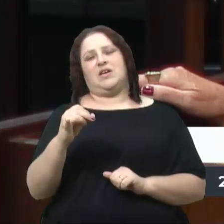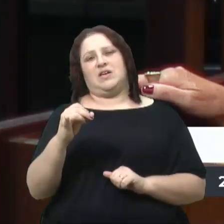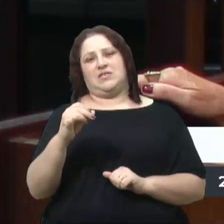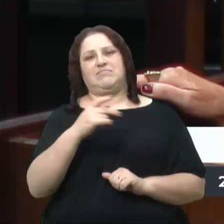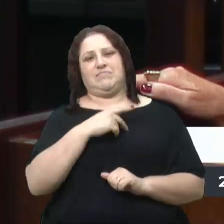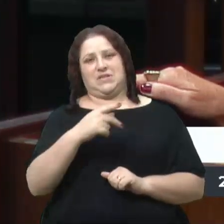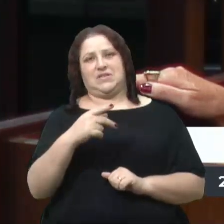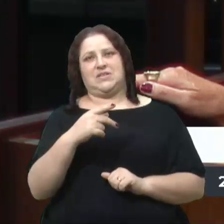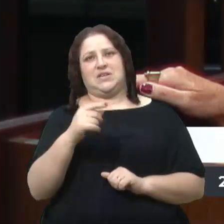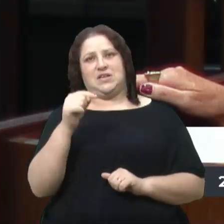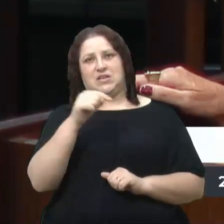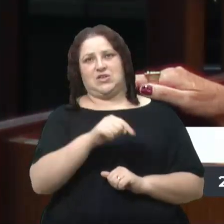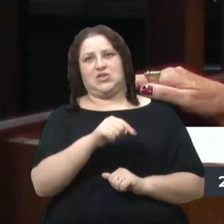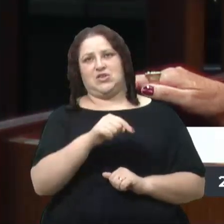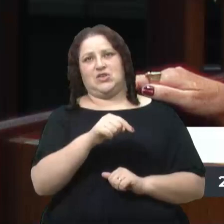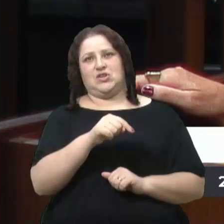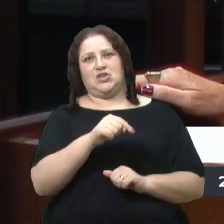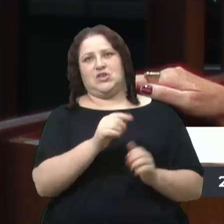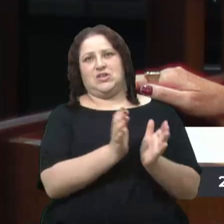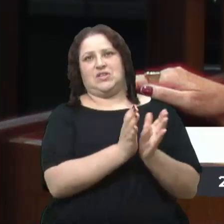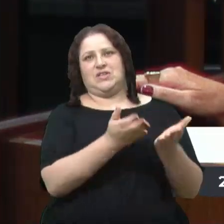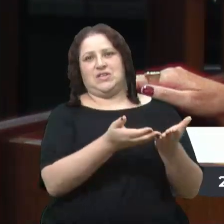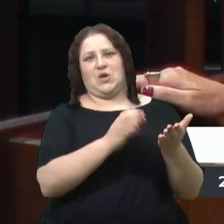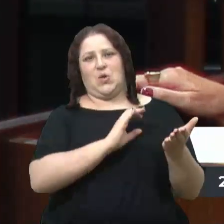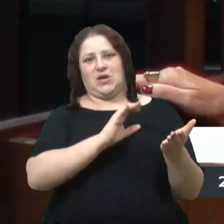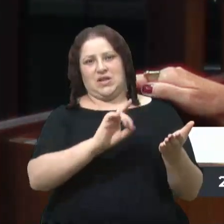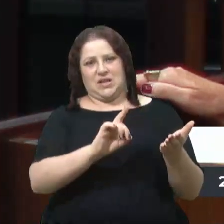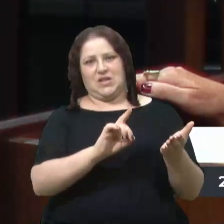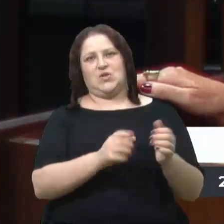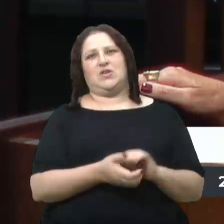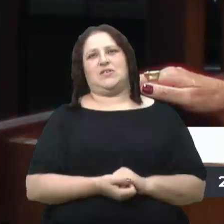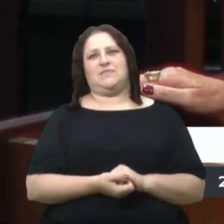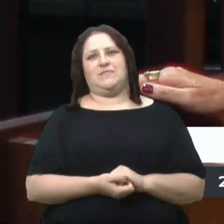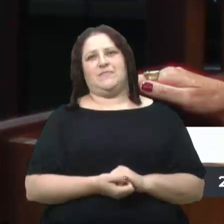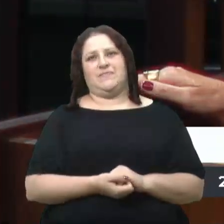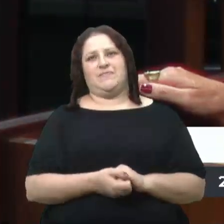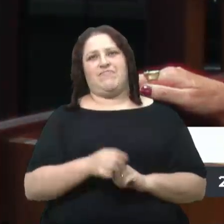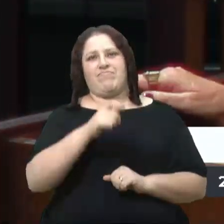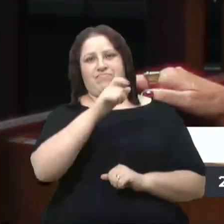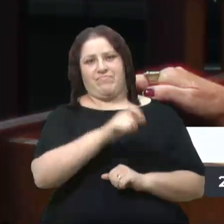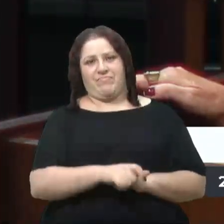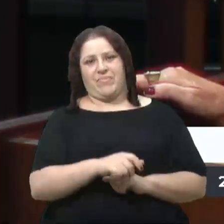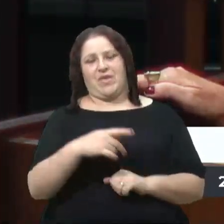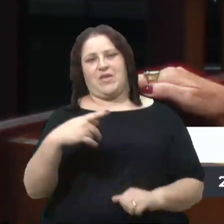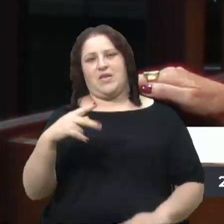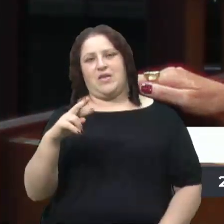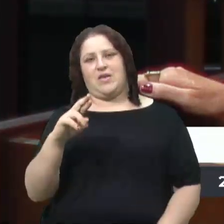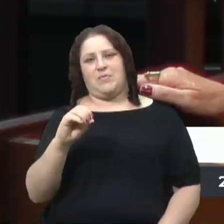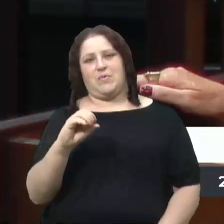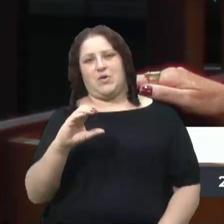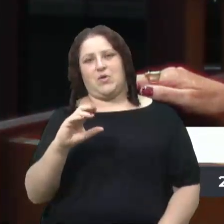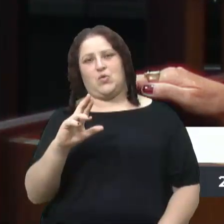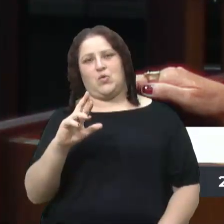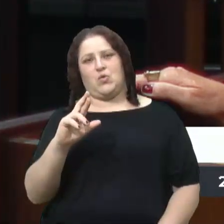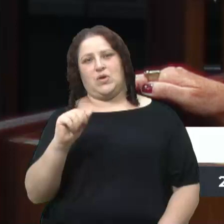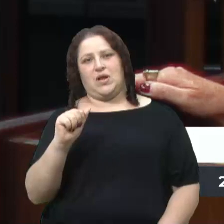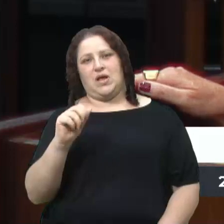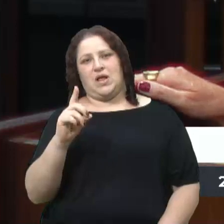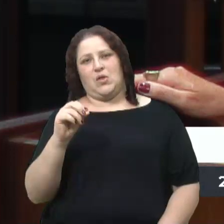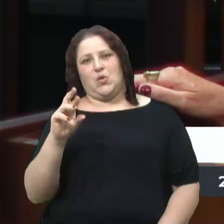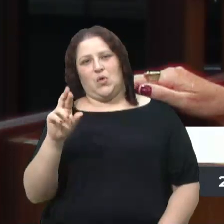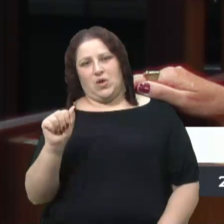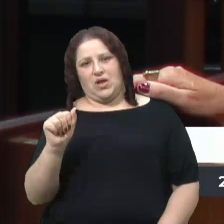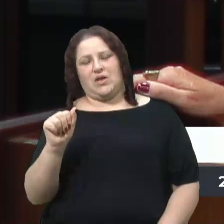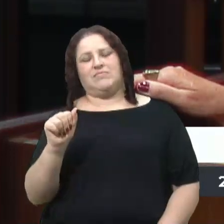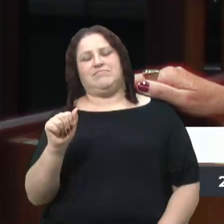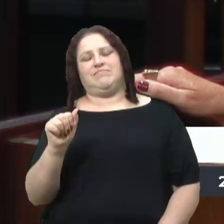como a nossa presidenta, coordenadora, enfim, a procuradora da Procuradoria Especial da Mulher,